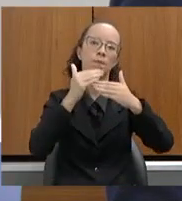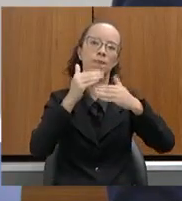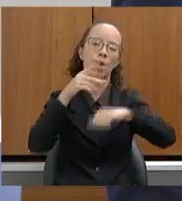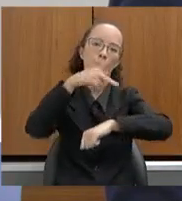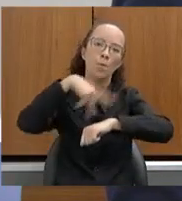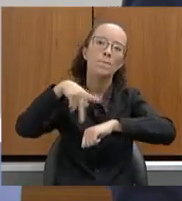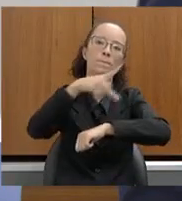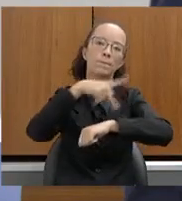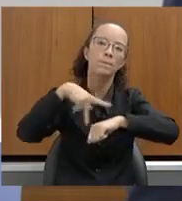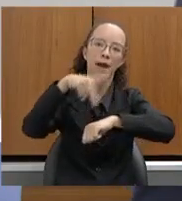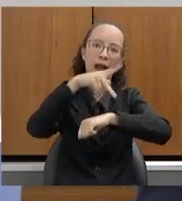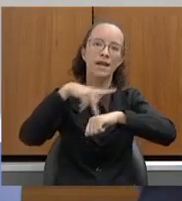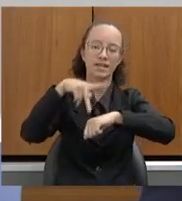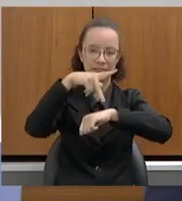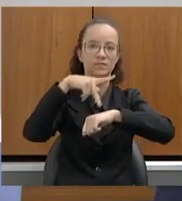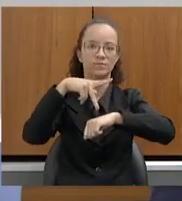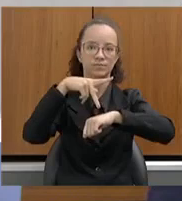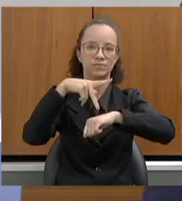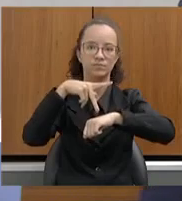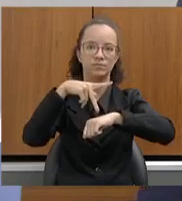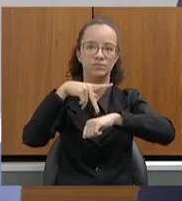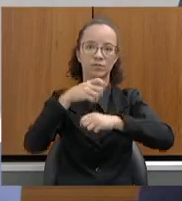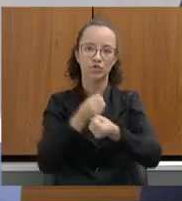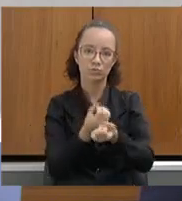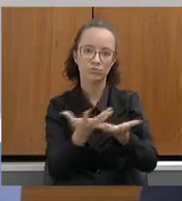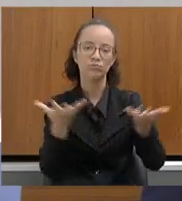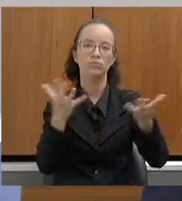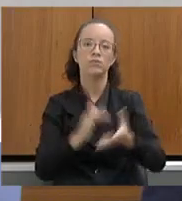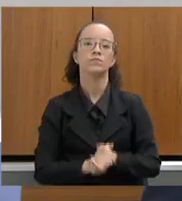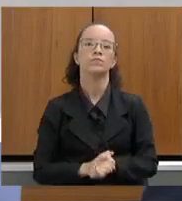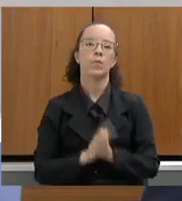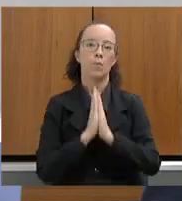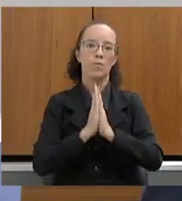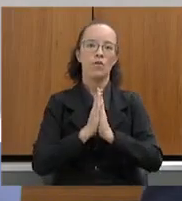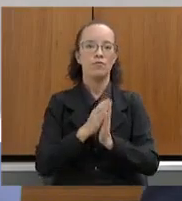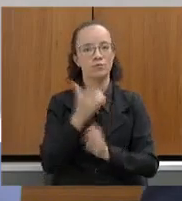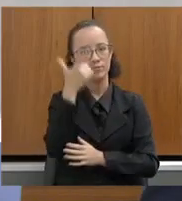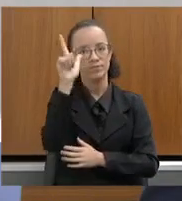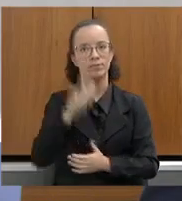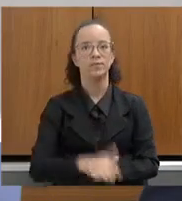Ibite Poca e Itacolomi de concessão. Por favor.